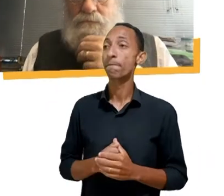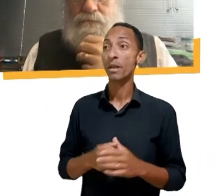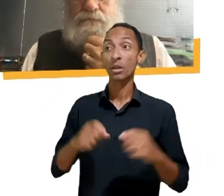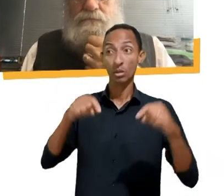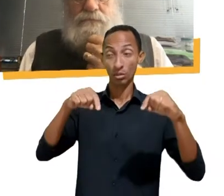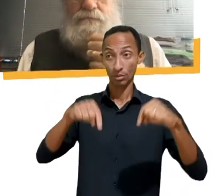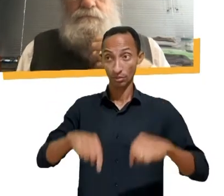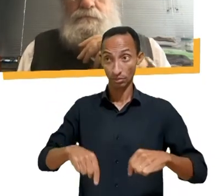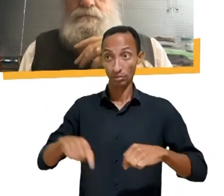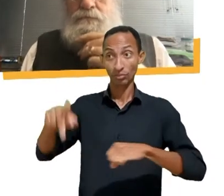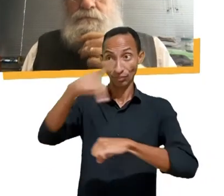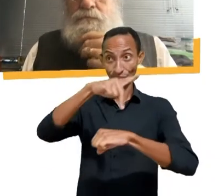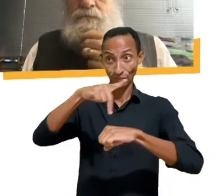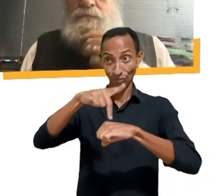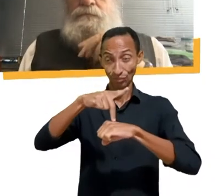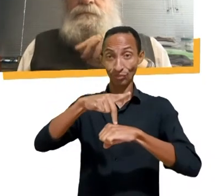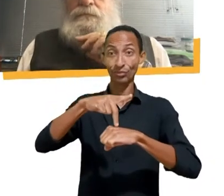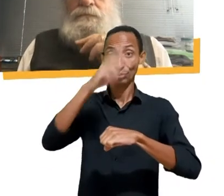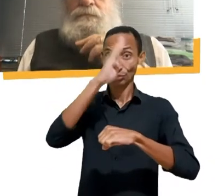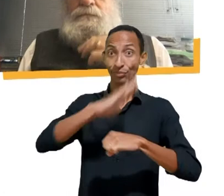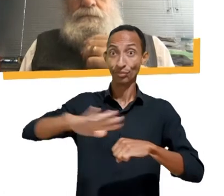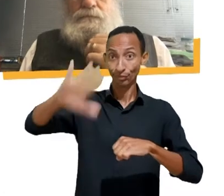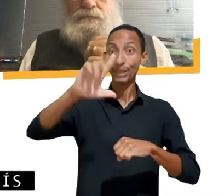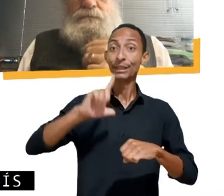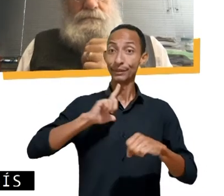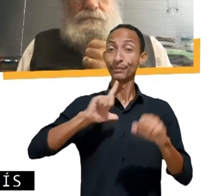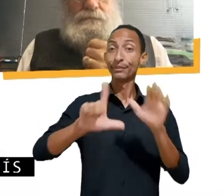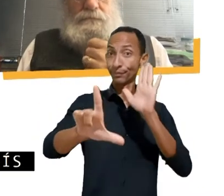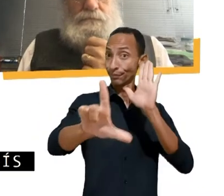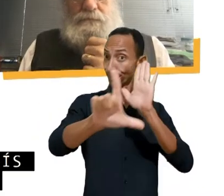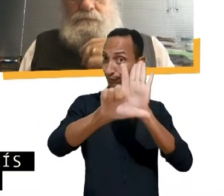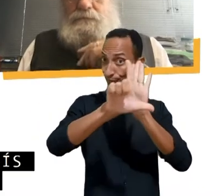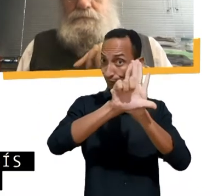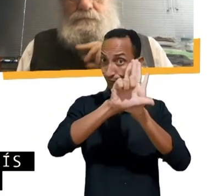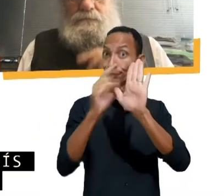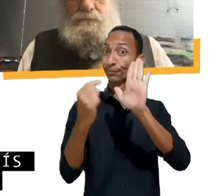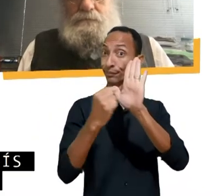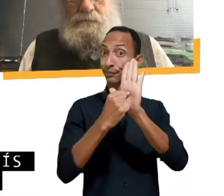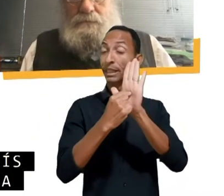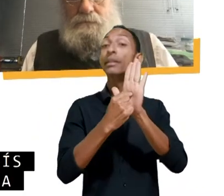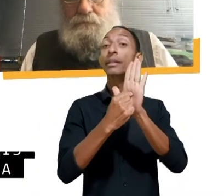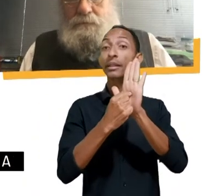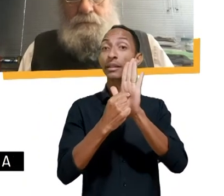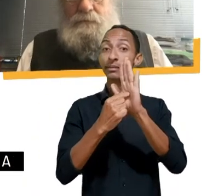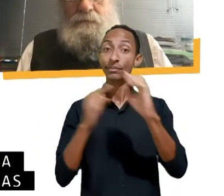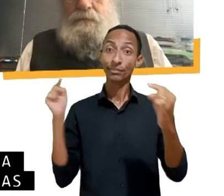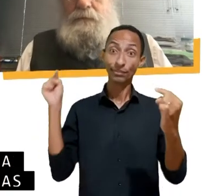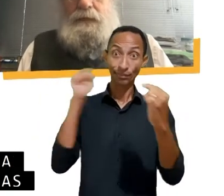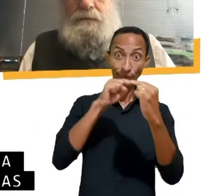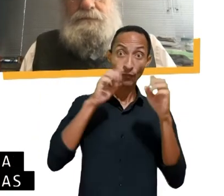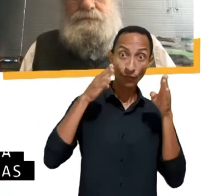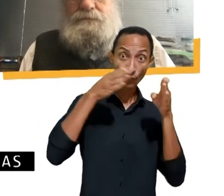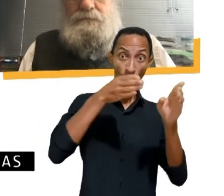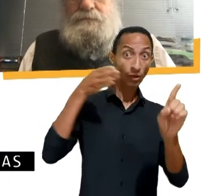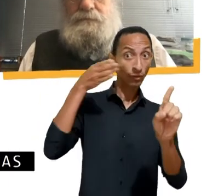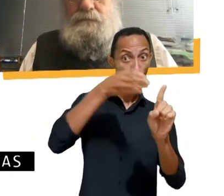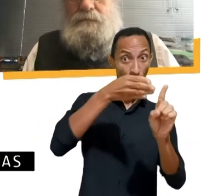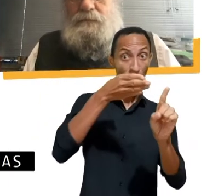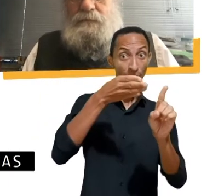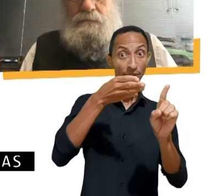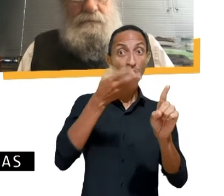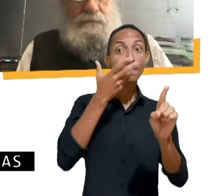robusta em relação à garantia dos direitos de crianças e adolescentes. Agora eu vou passar a palavra para a Yazodara